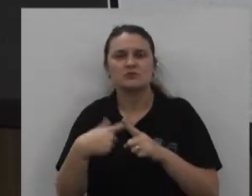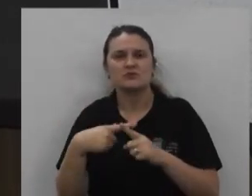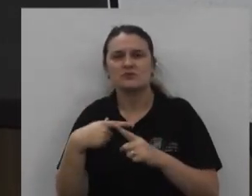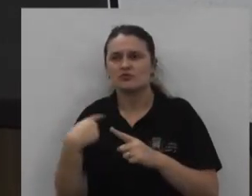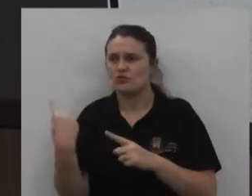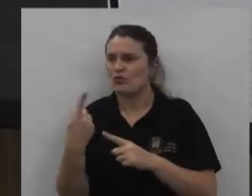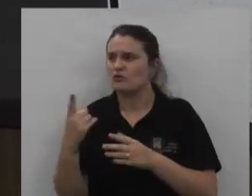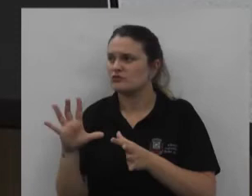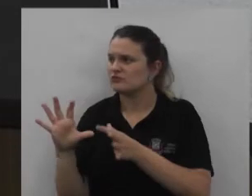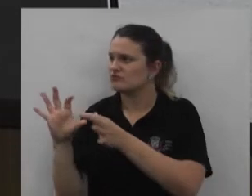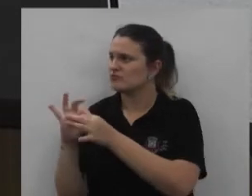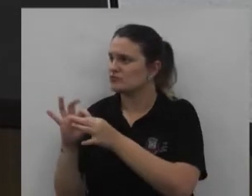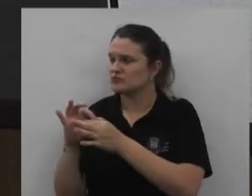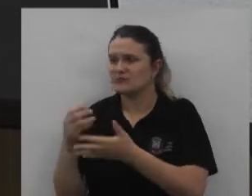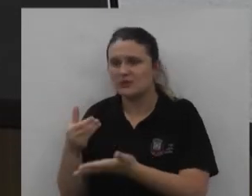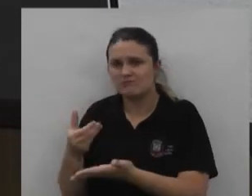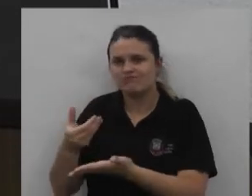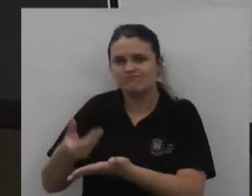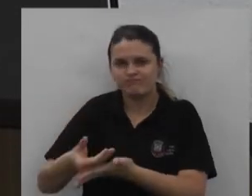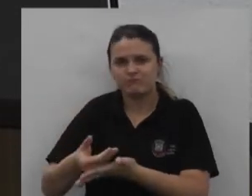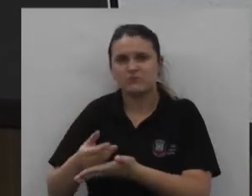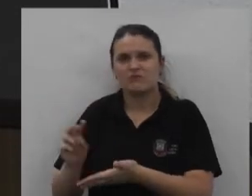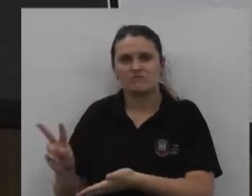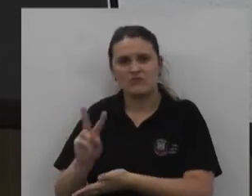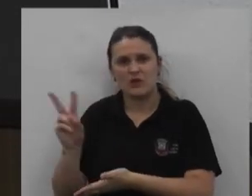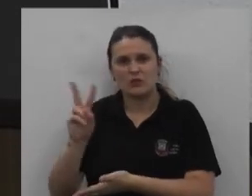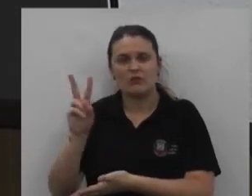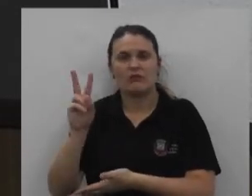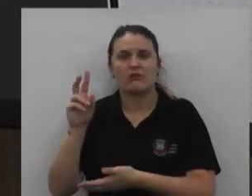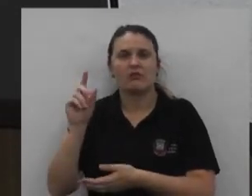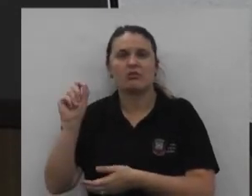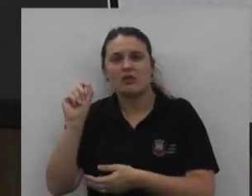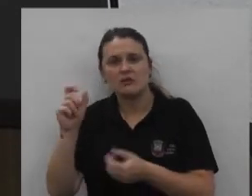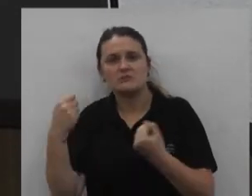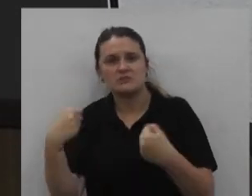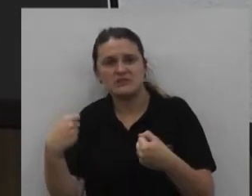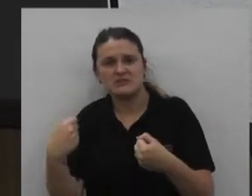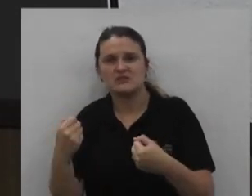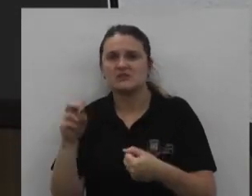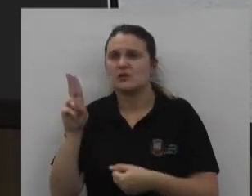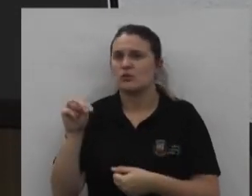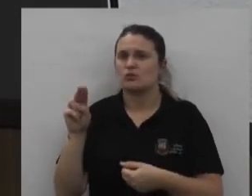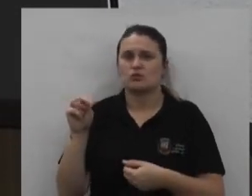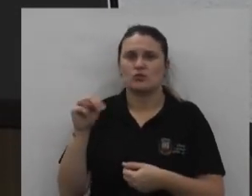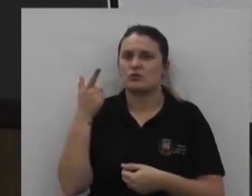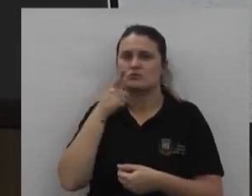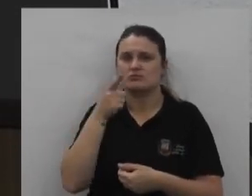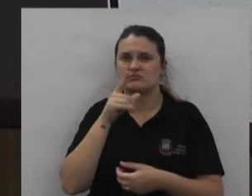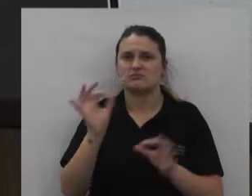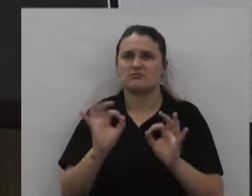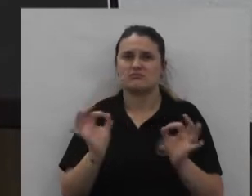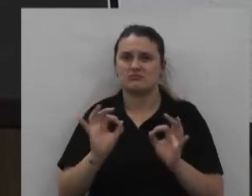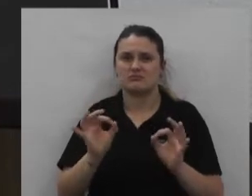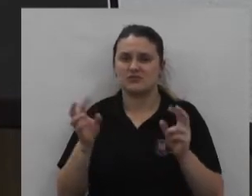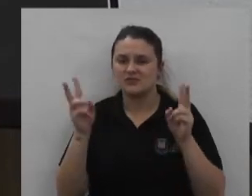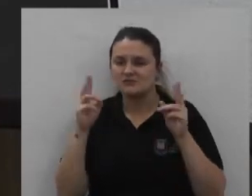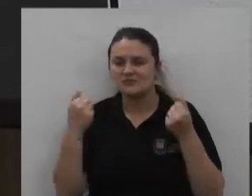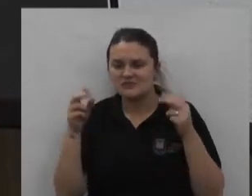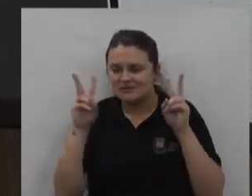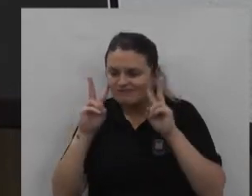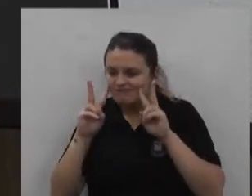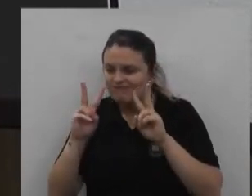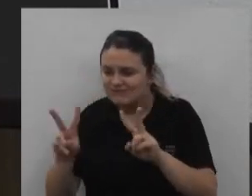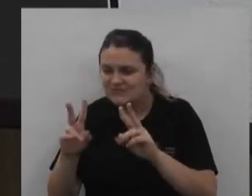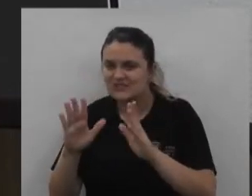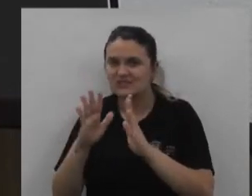gente destine um pouco desse valor para quem precisa e nunca foi teve olhos voltados